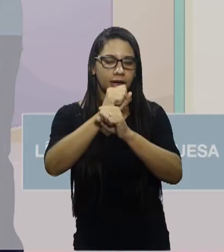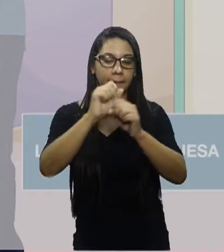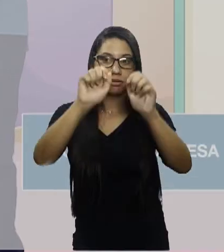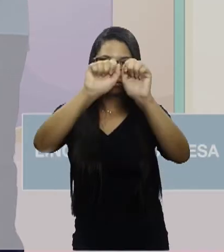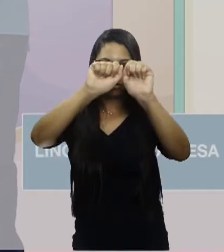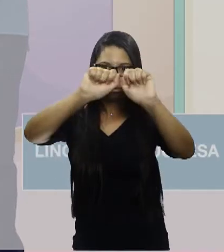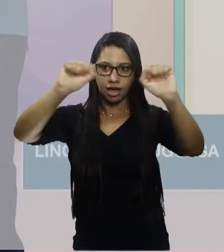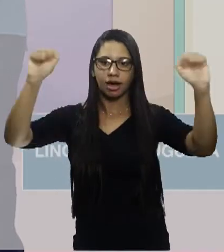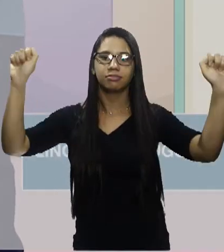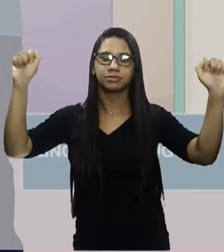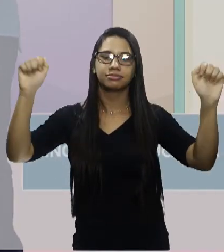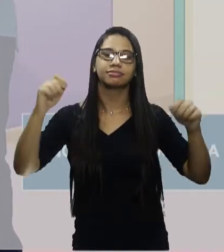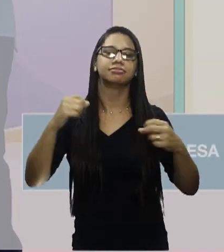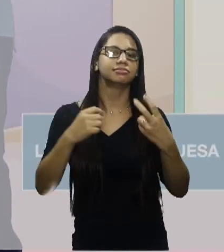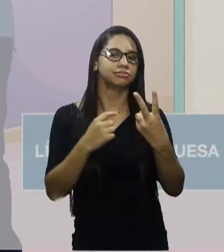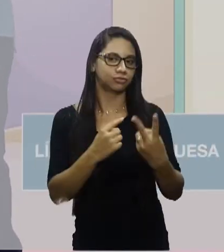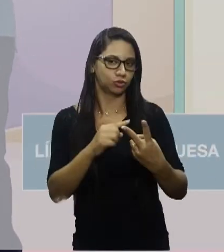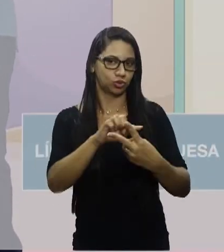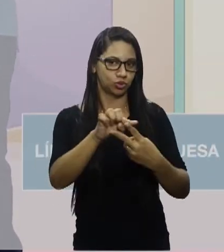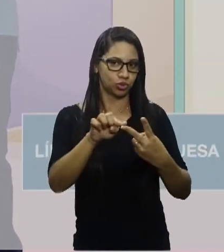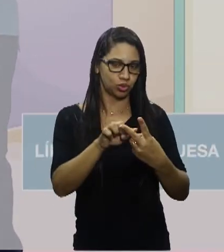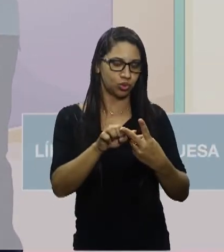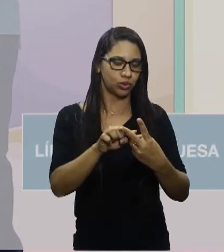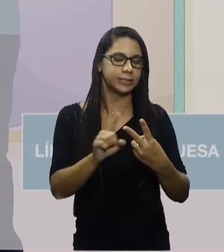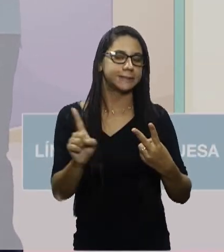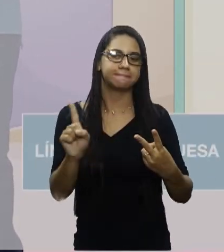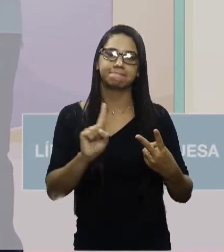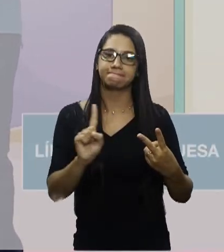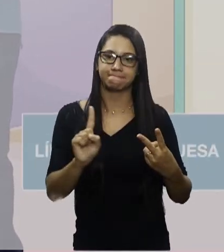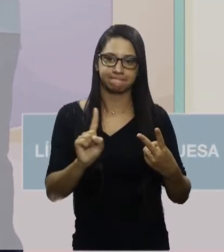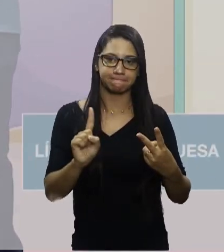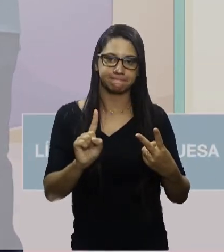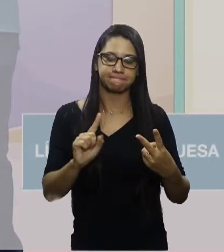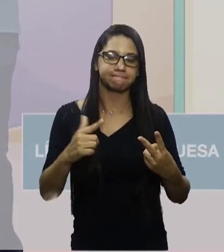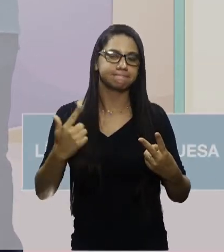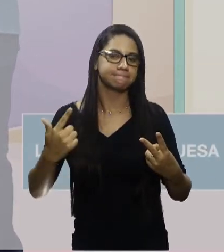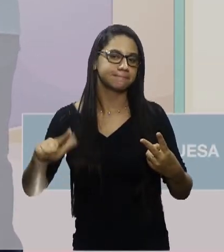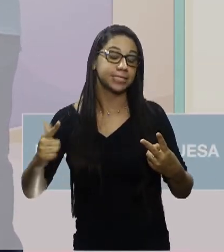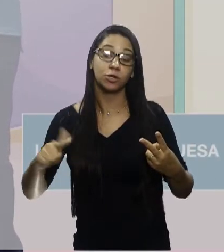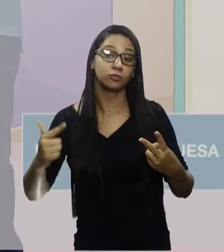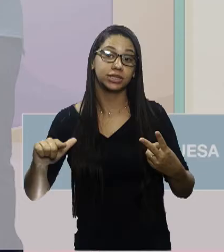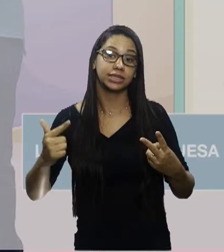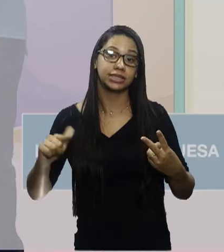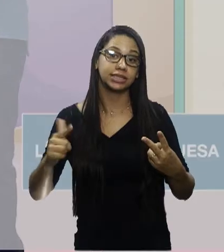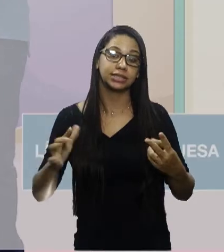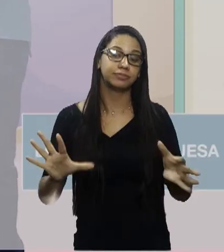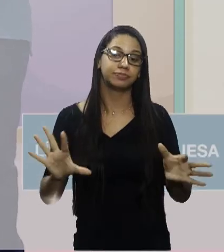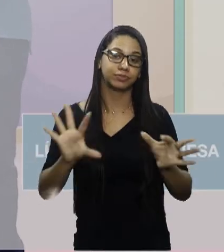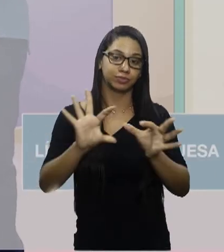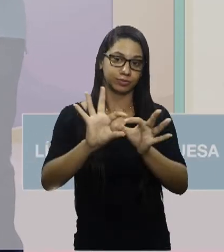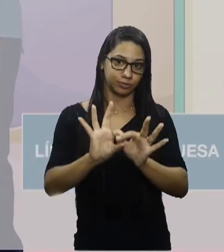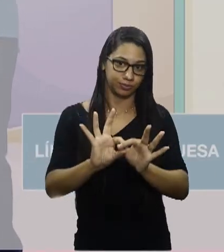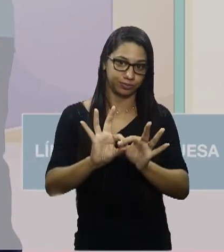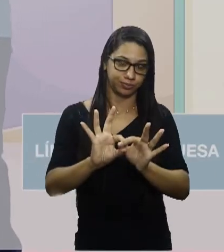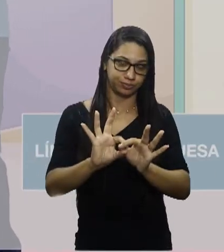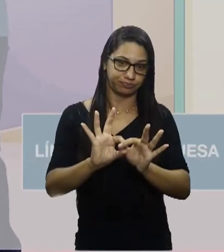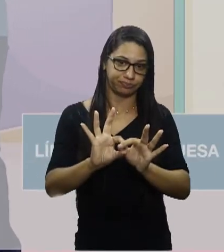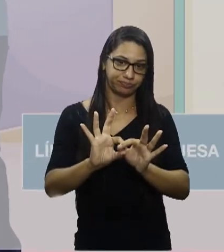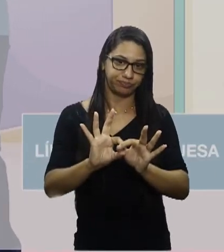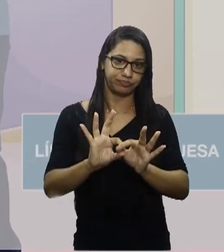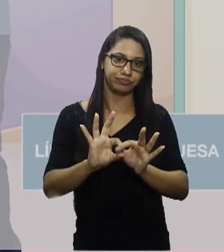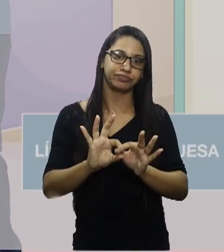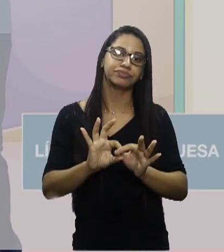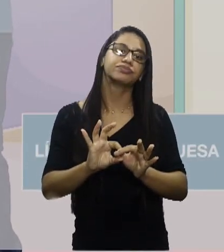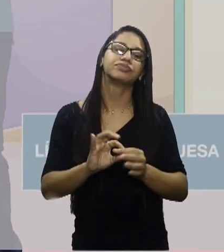temos aí duas orações que não possuem conjunção ligando uma à outra.